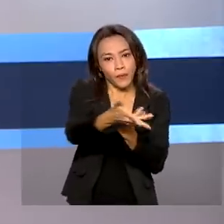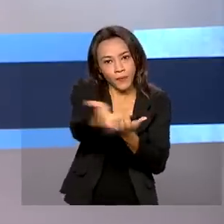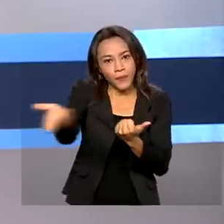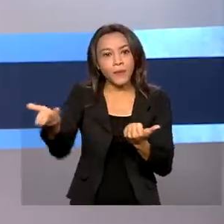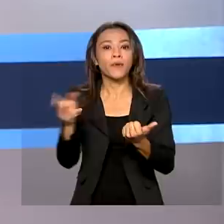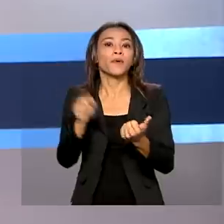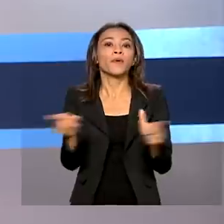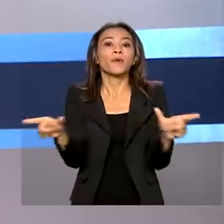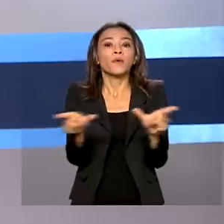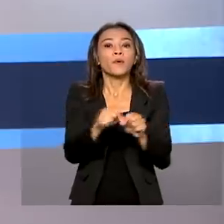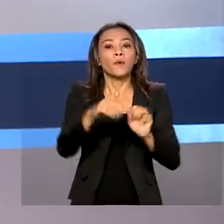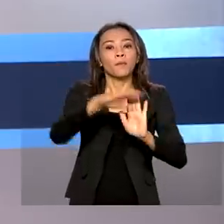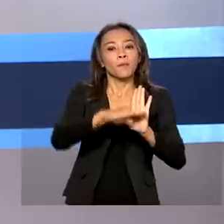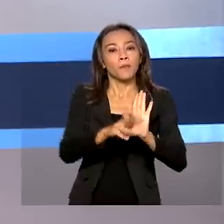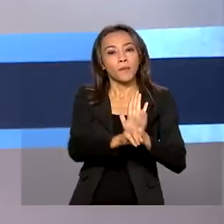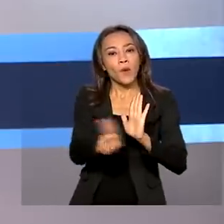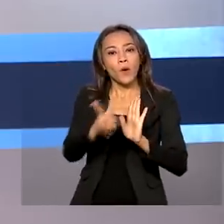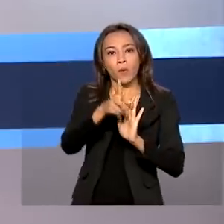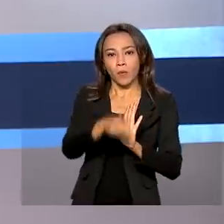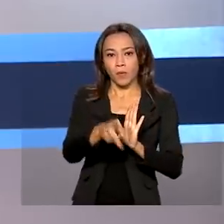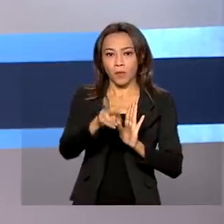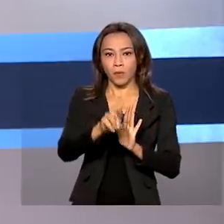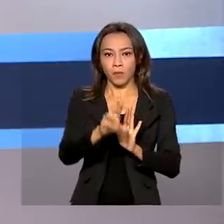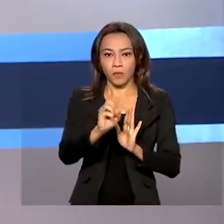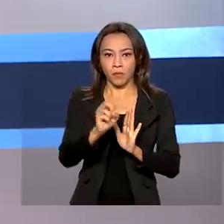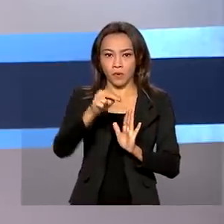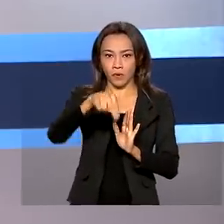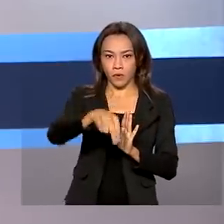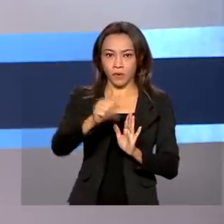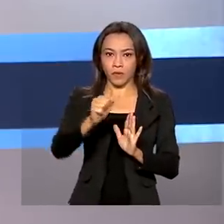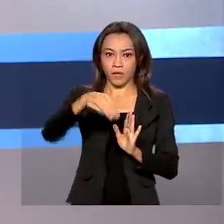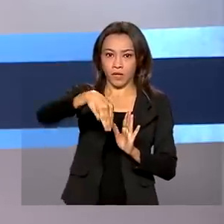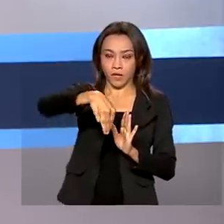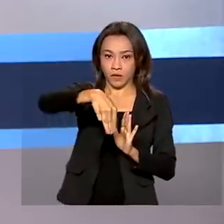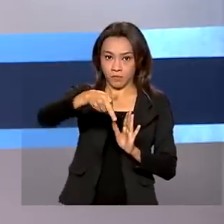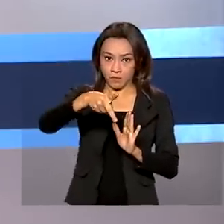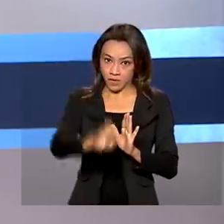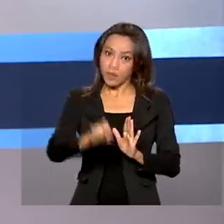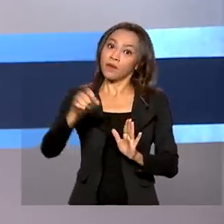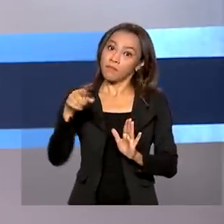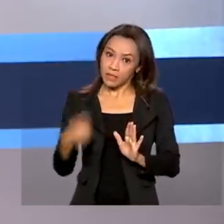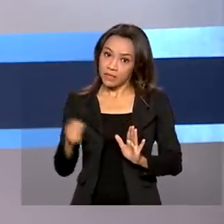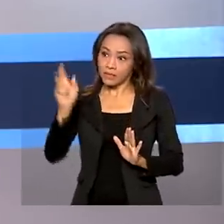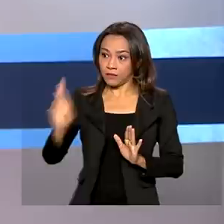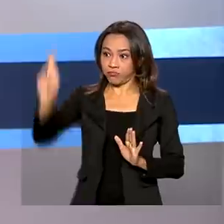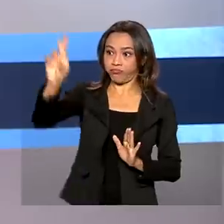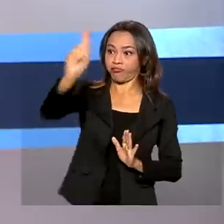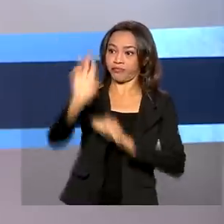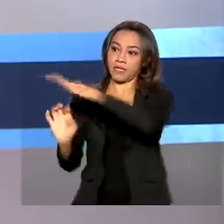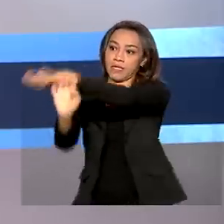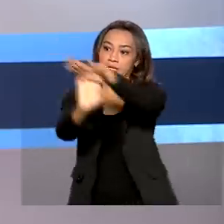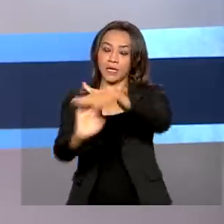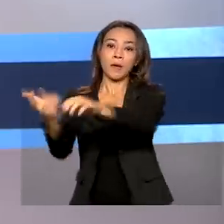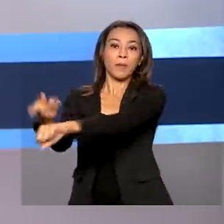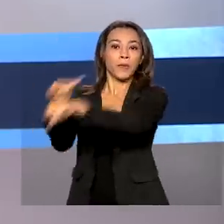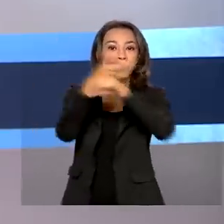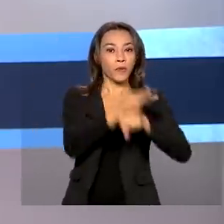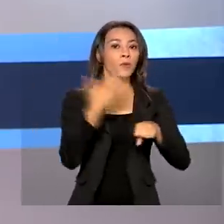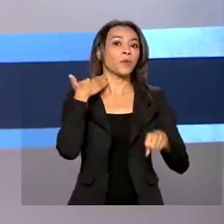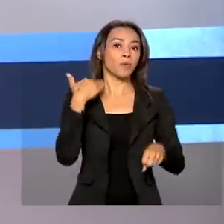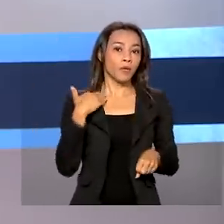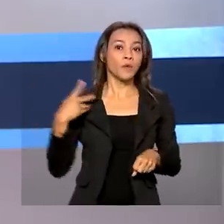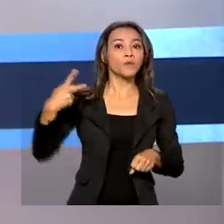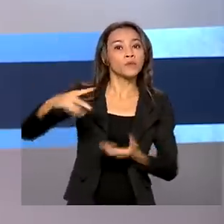Pequeno Porte, o PRONAMP. Para contratar o financiamento, é necessário que empresários compareçam a qualquer agência do banco com um